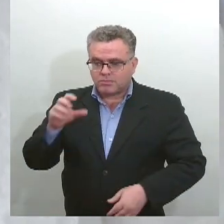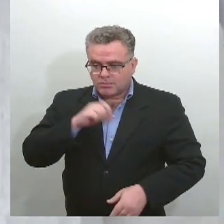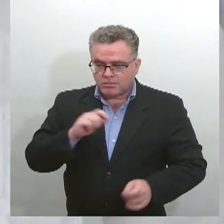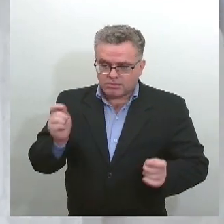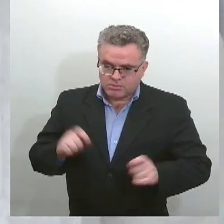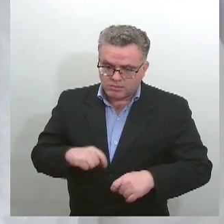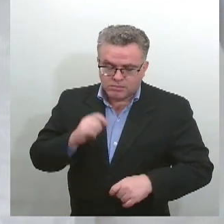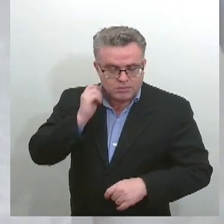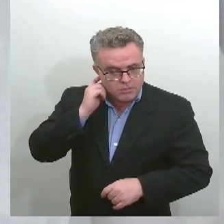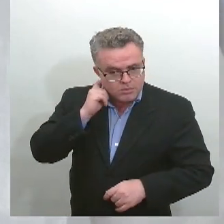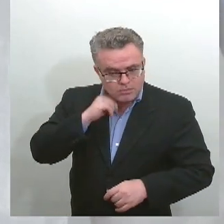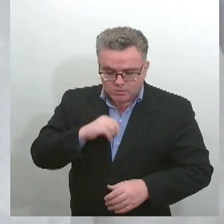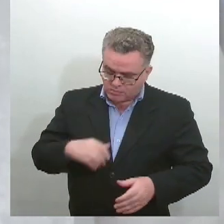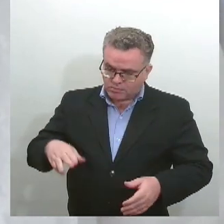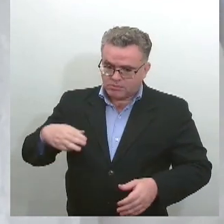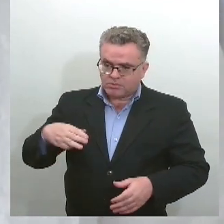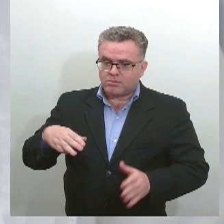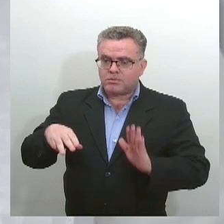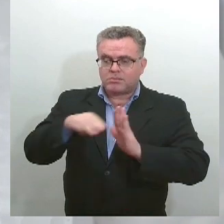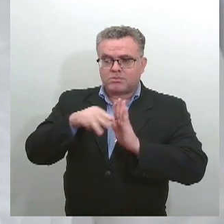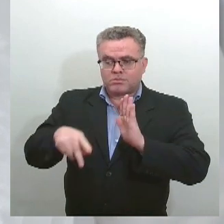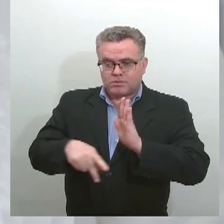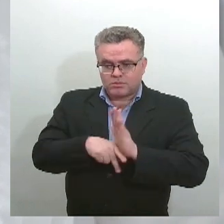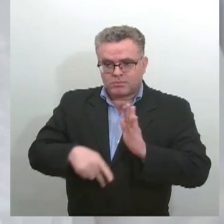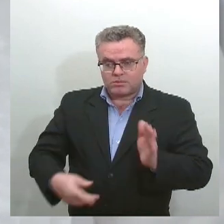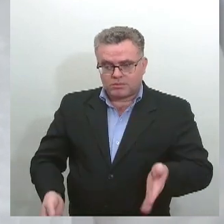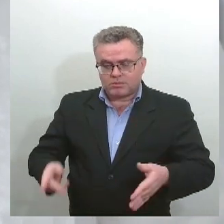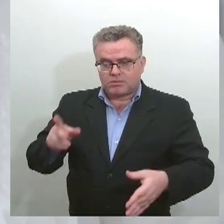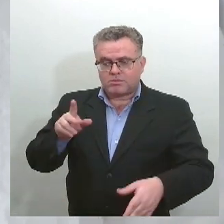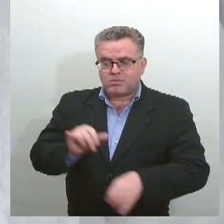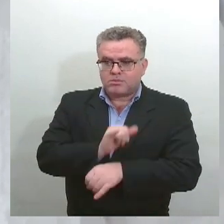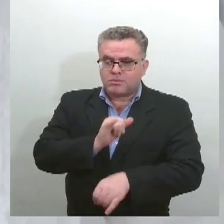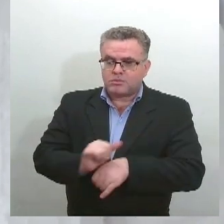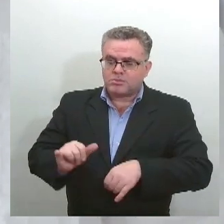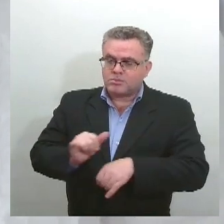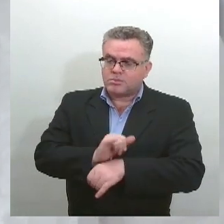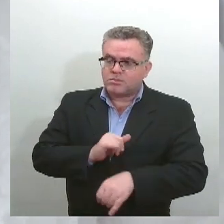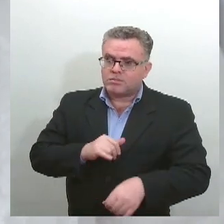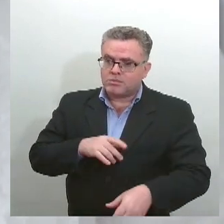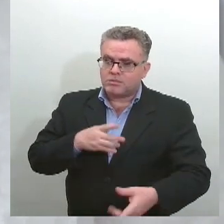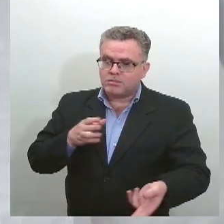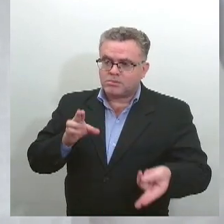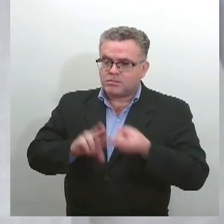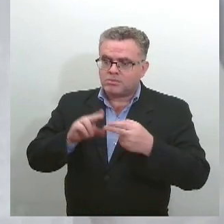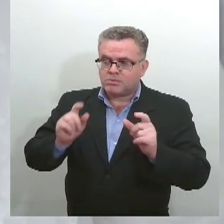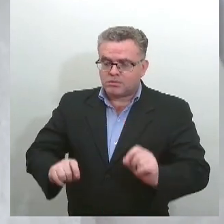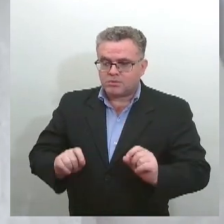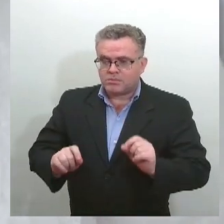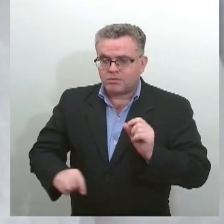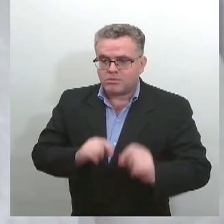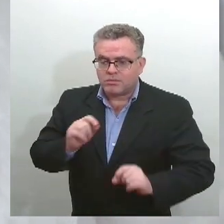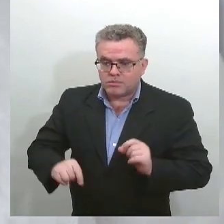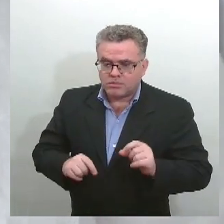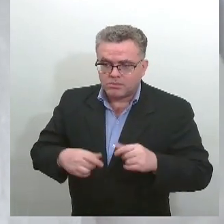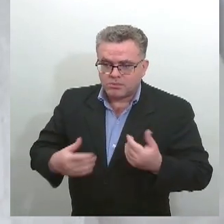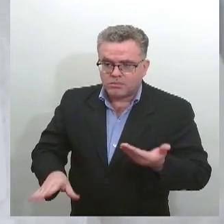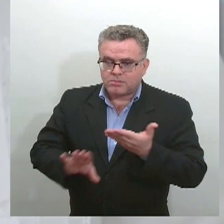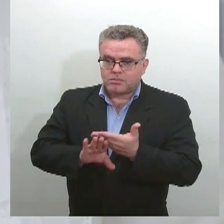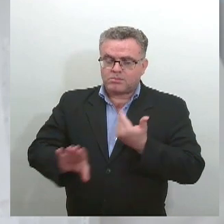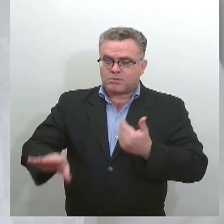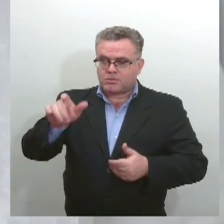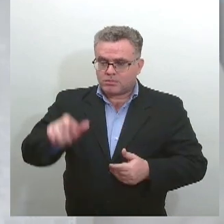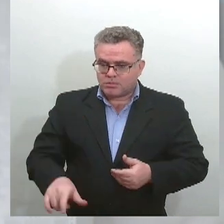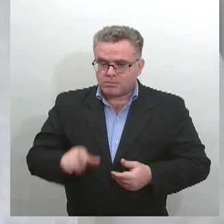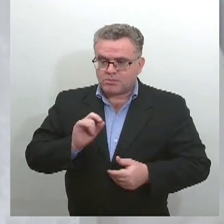Olha, no contexto de violência doméstica nós temos as principais medidas protetivas no sentido de afastar o agressor para não